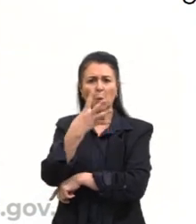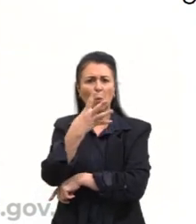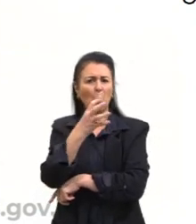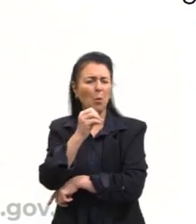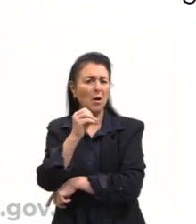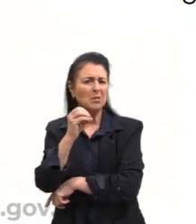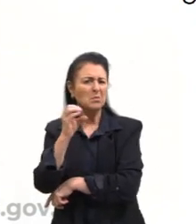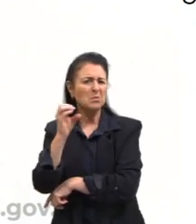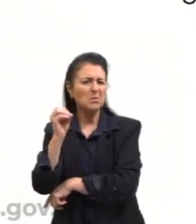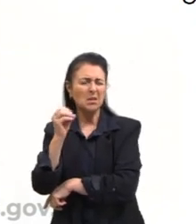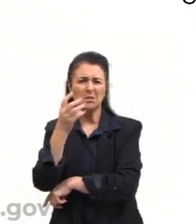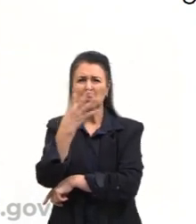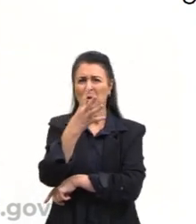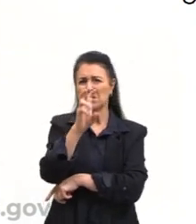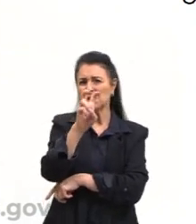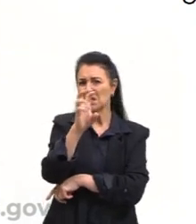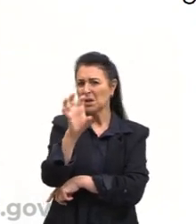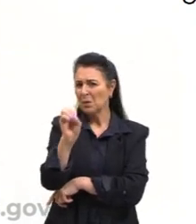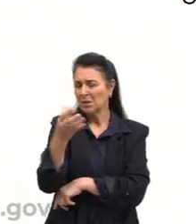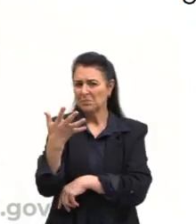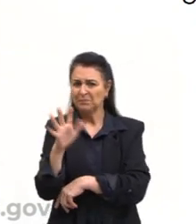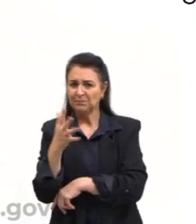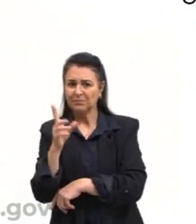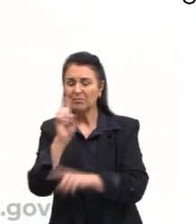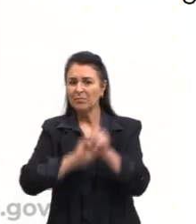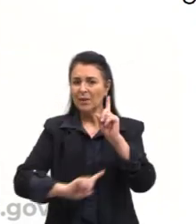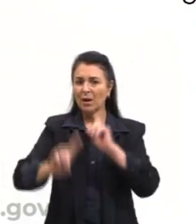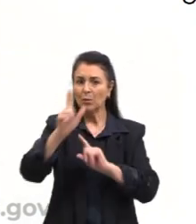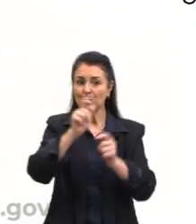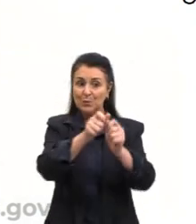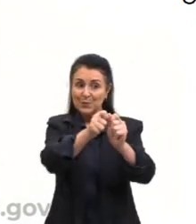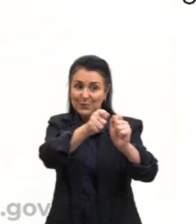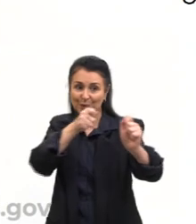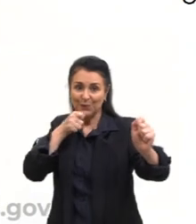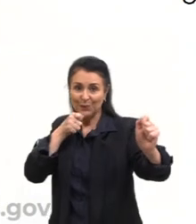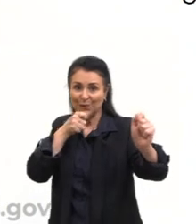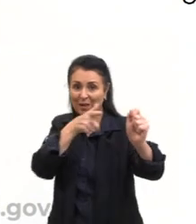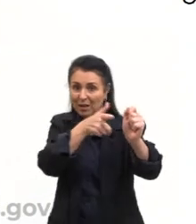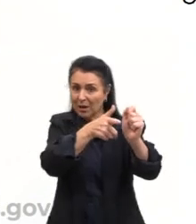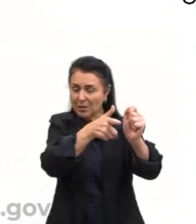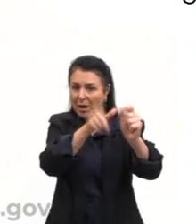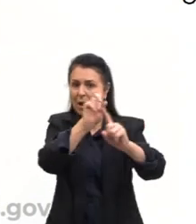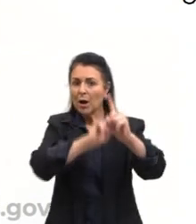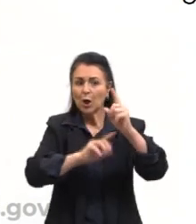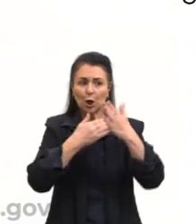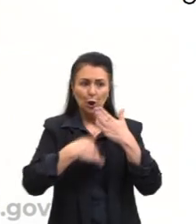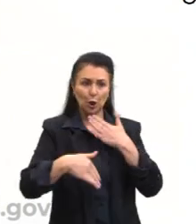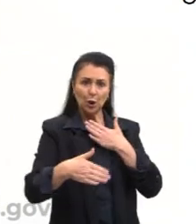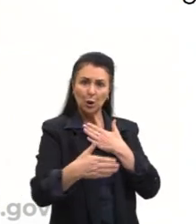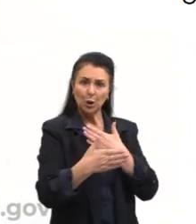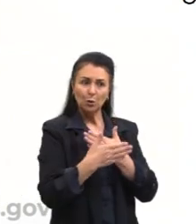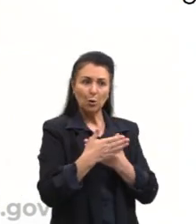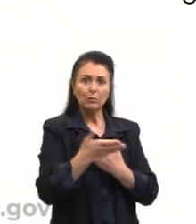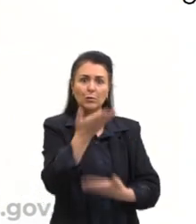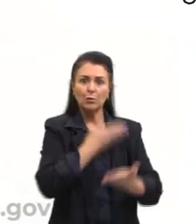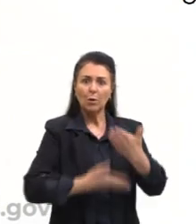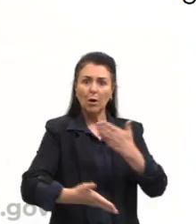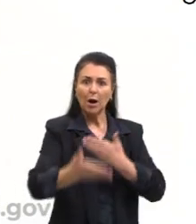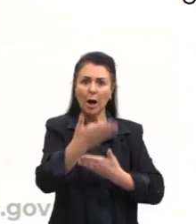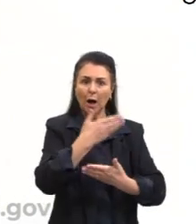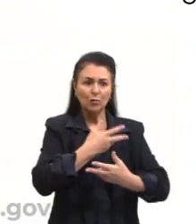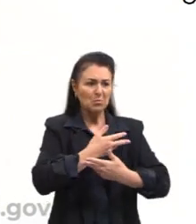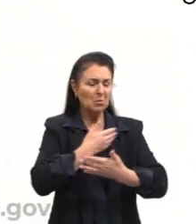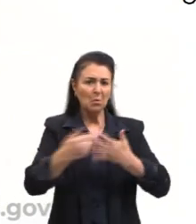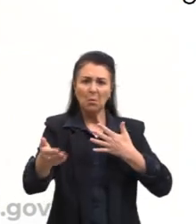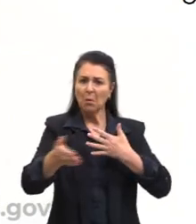ou 450. Alguns deles traziam arcos e flechas, que todos trocaram por carapuças ou por